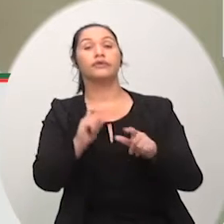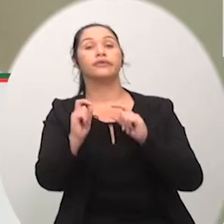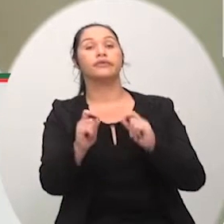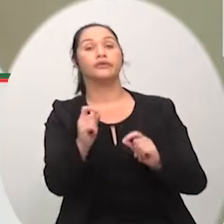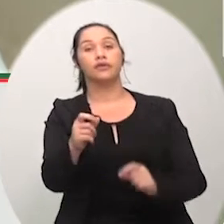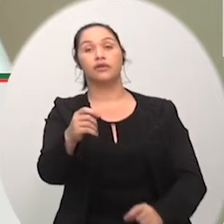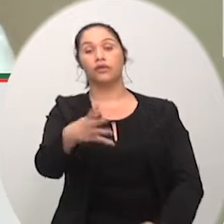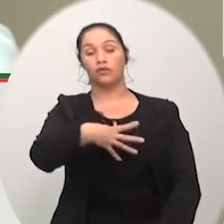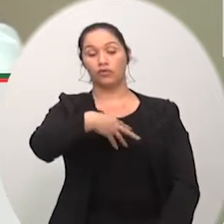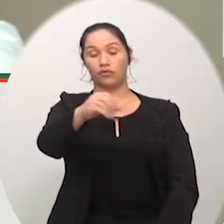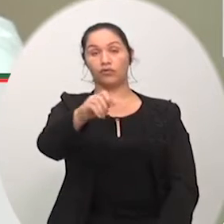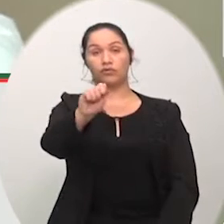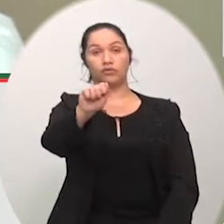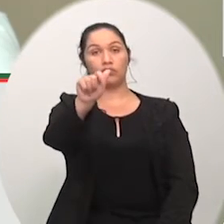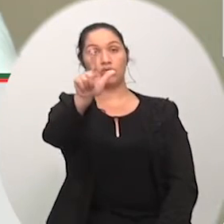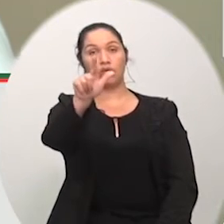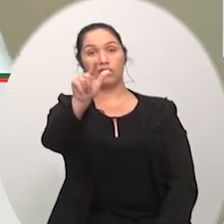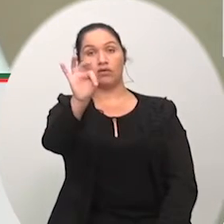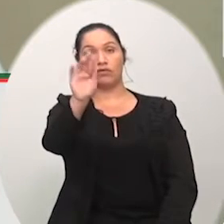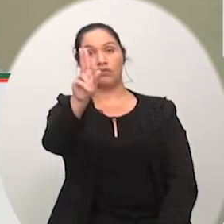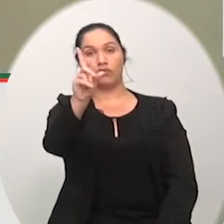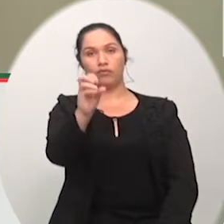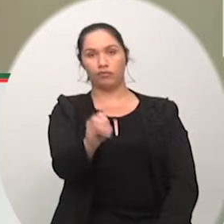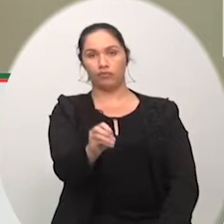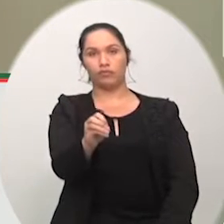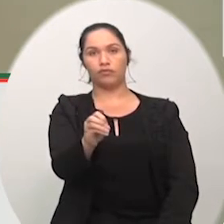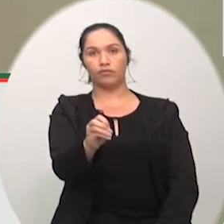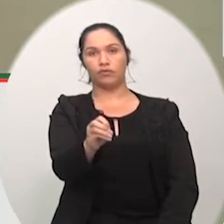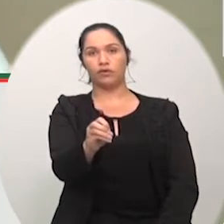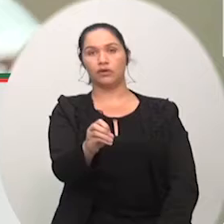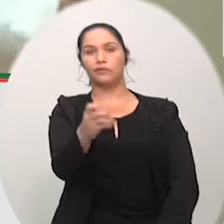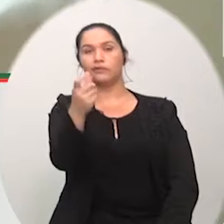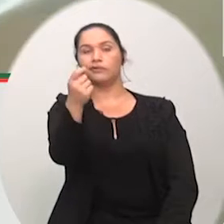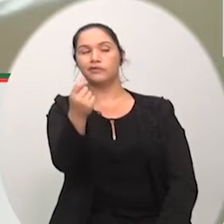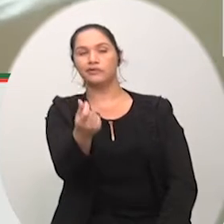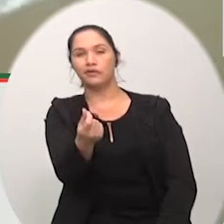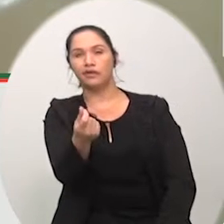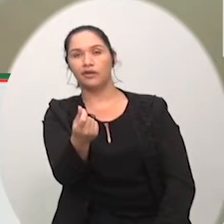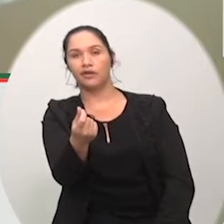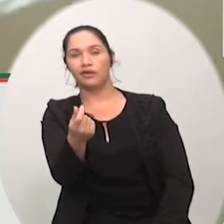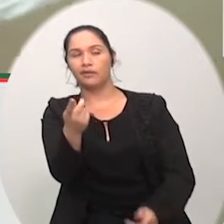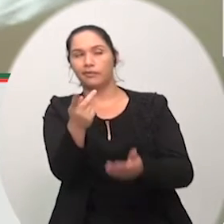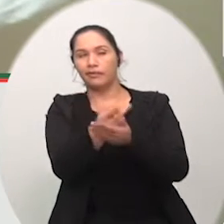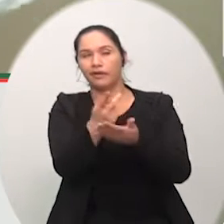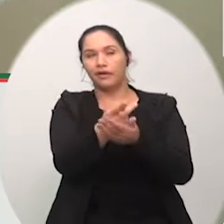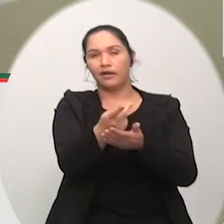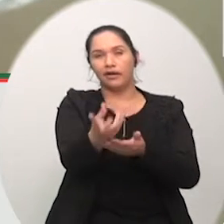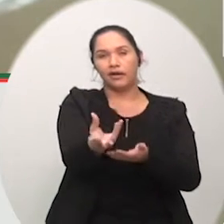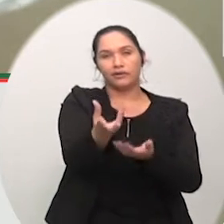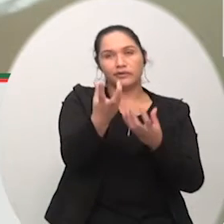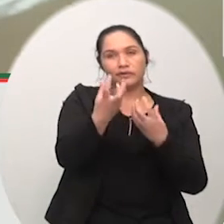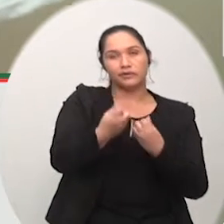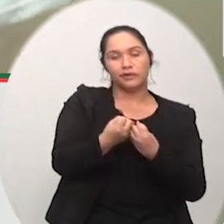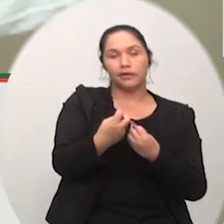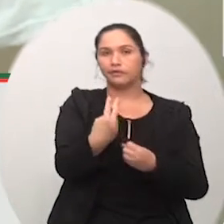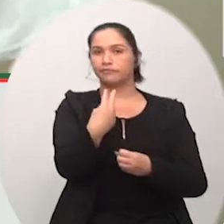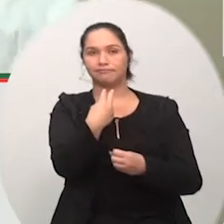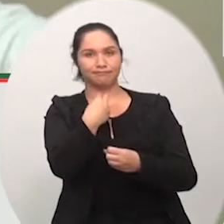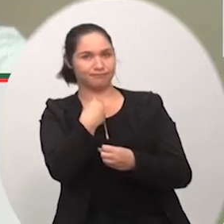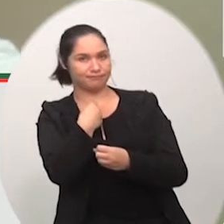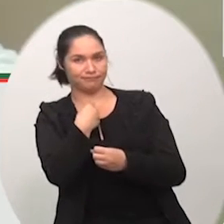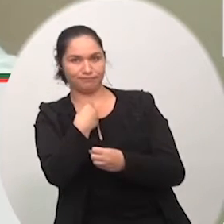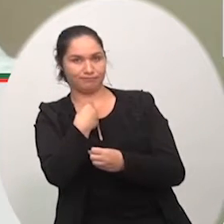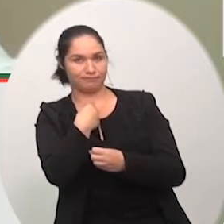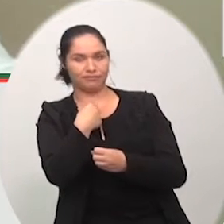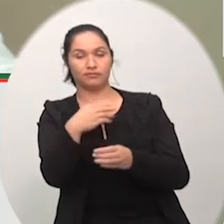aconteciam foi demitido do cargo o Ronaldo Benedetti foi colocado naquela função lá de ser o cara representando